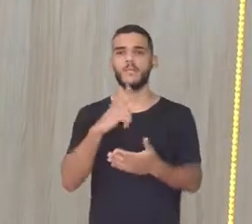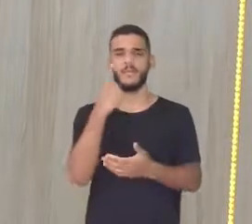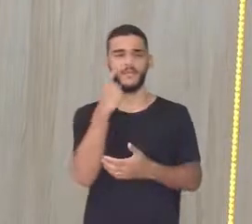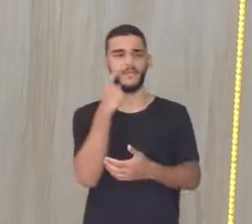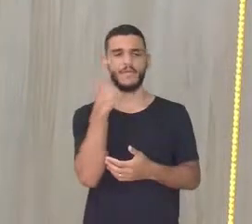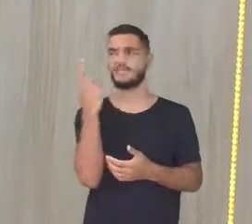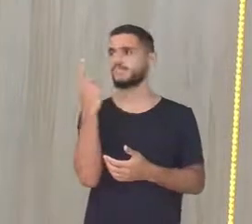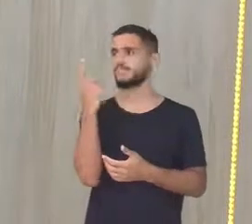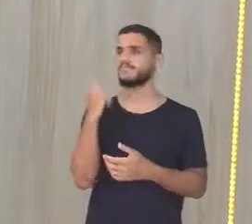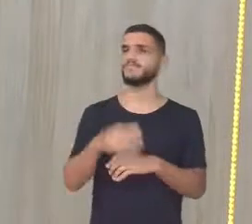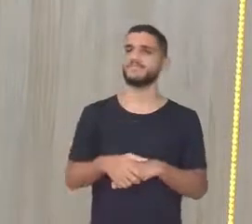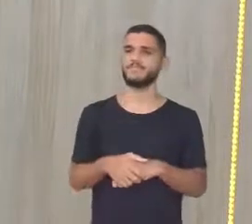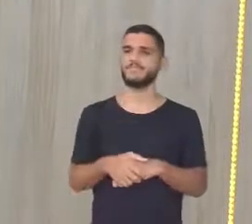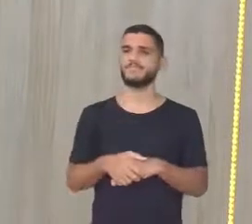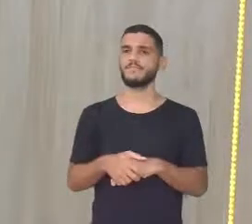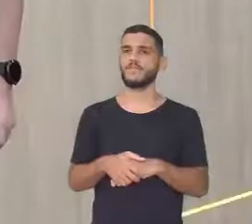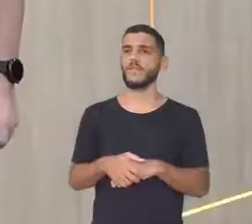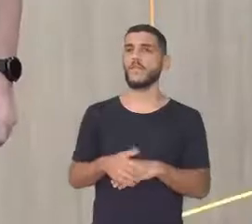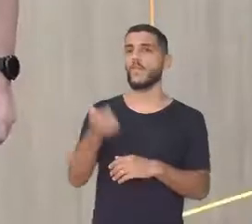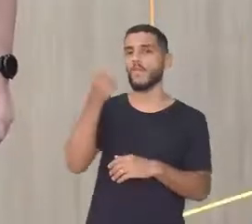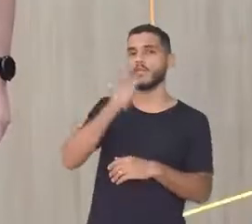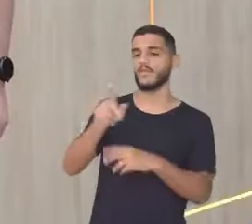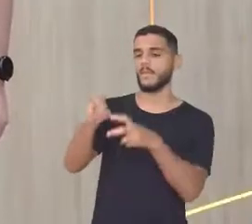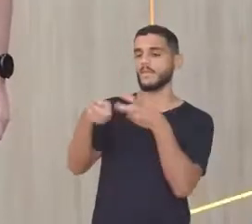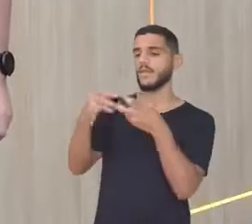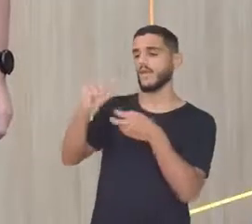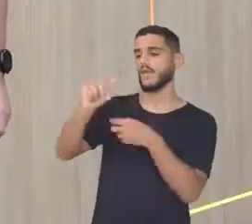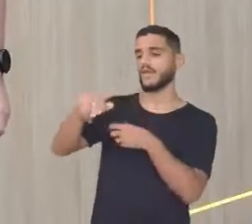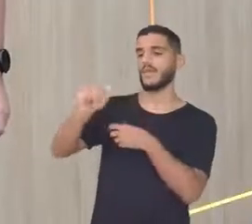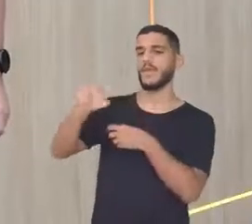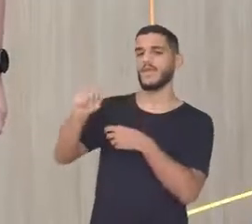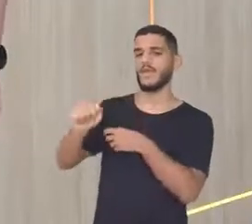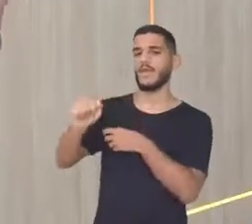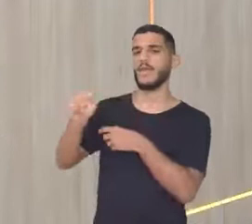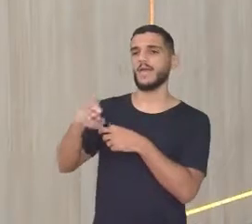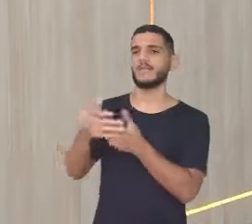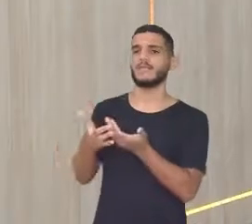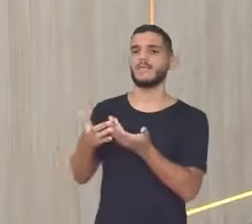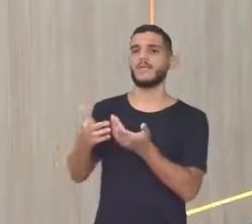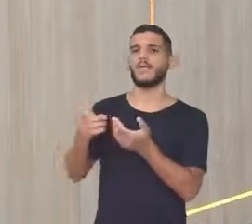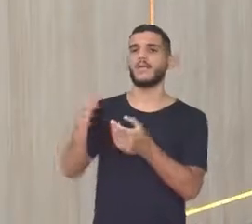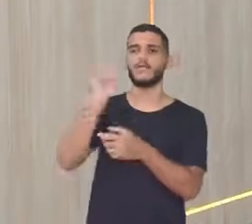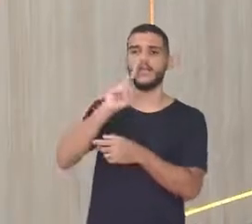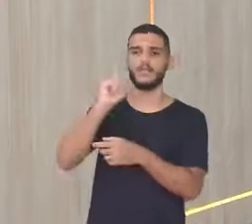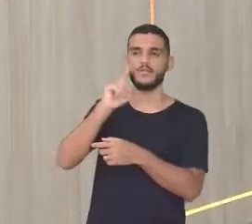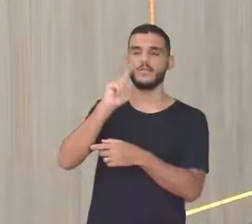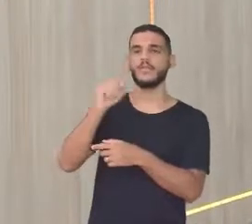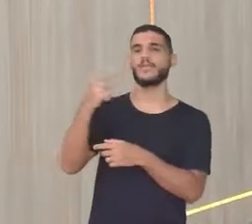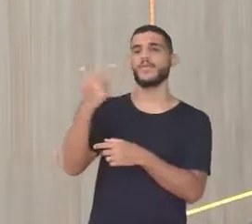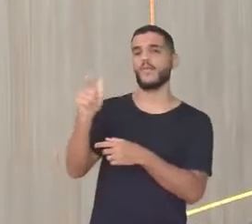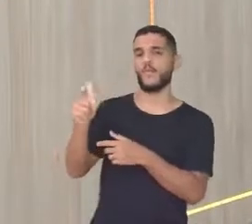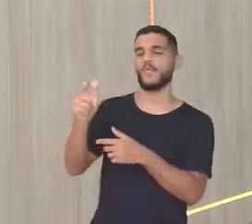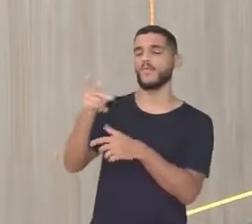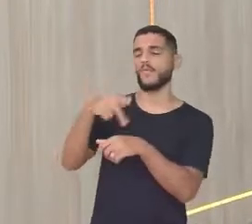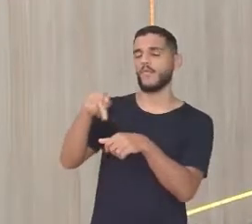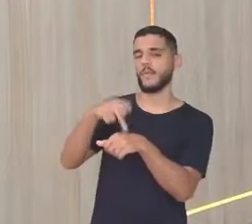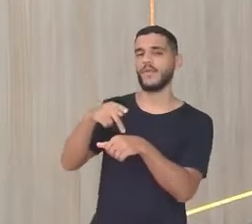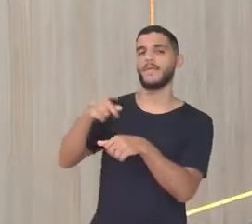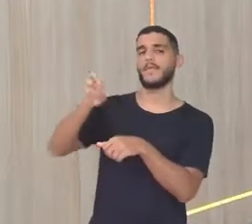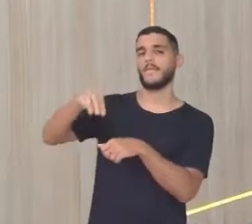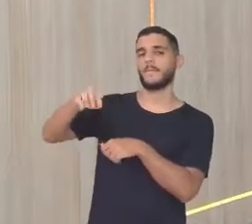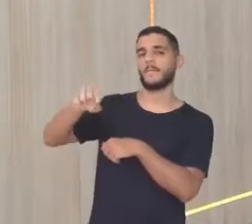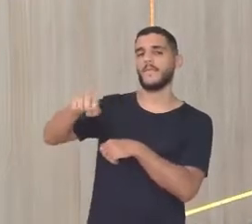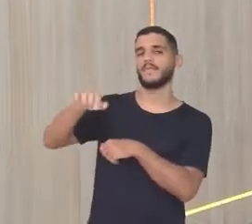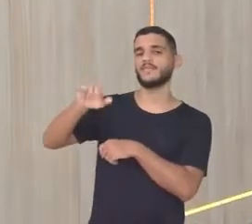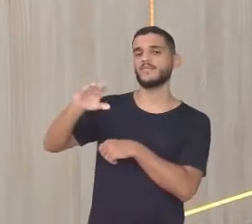vendo? Tá ligado aqui Você tem o Canadá Os Estados Unidos E o México Olha o enquadramento É o Enquadramento Aqui É o Vive a